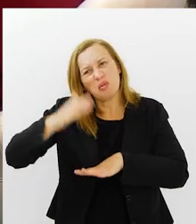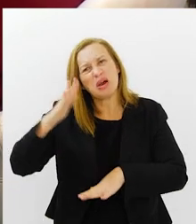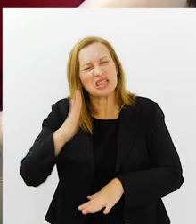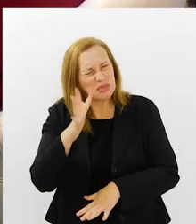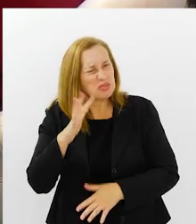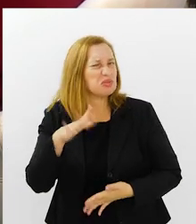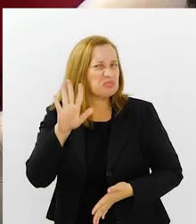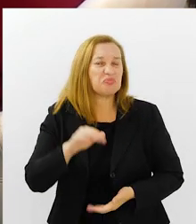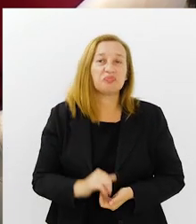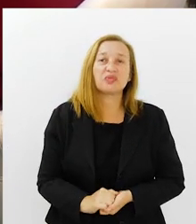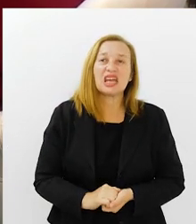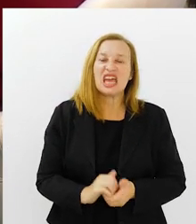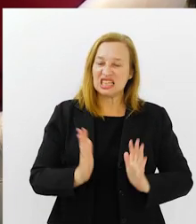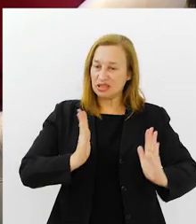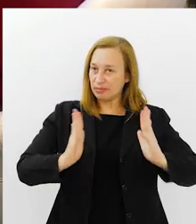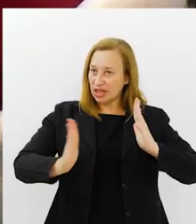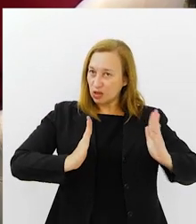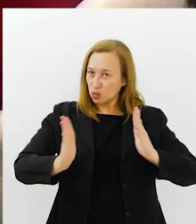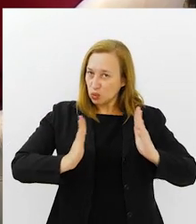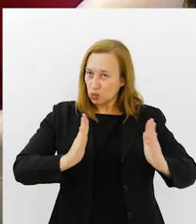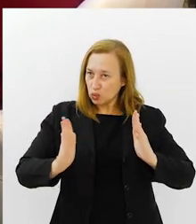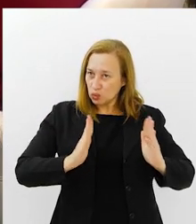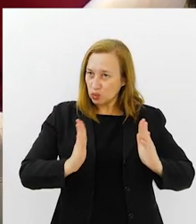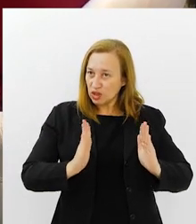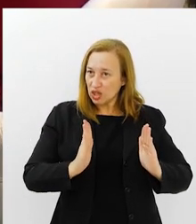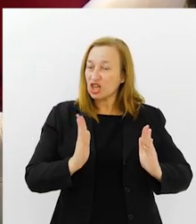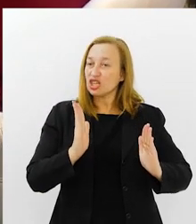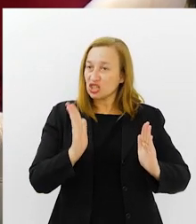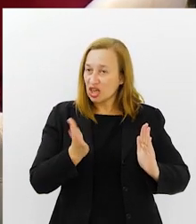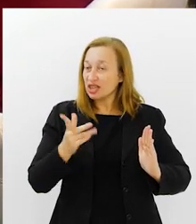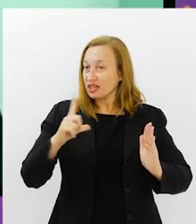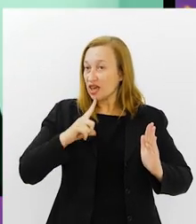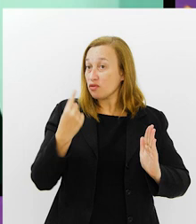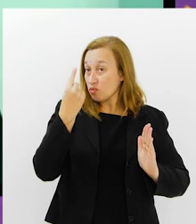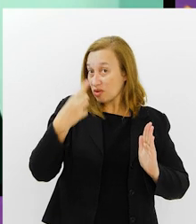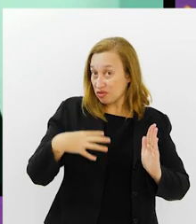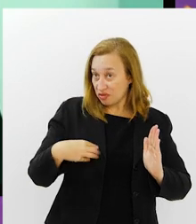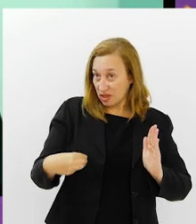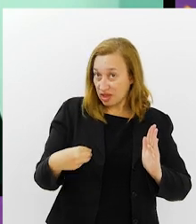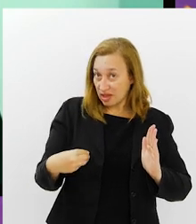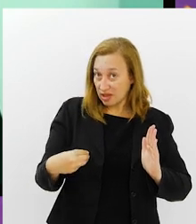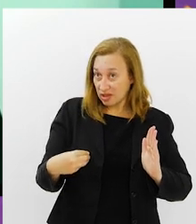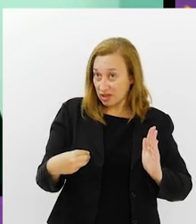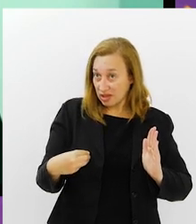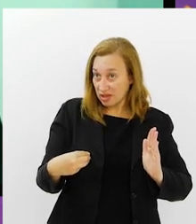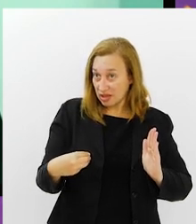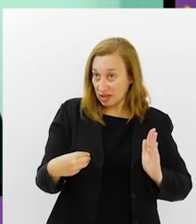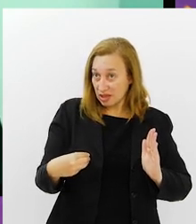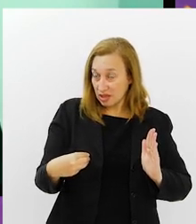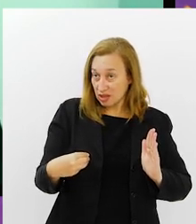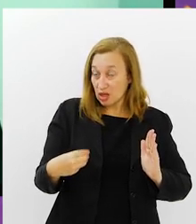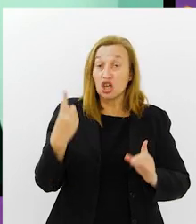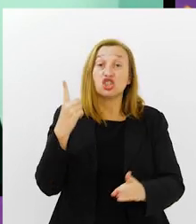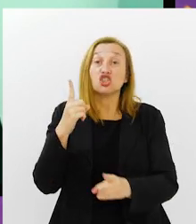É, eu acho que é um pouquinho mais, mas é mais ou menos isso. Nesse período, ele já teve uma filha. É.